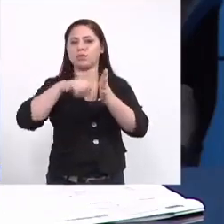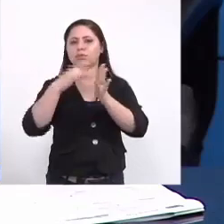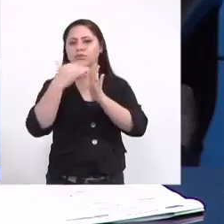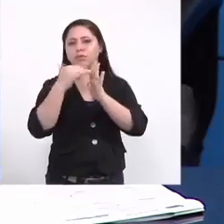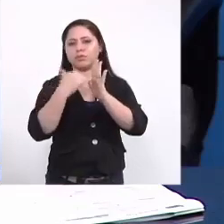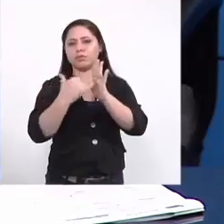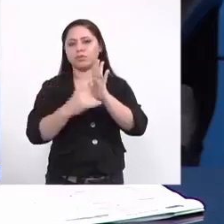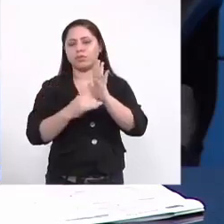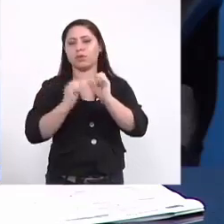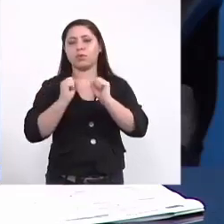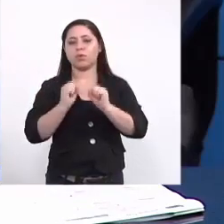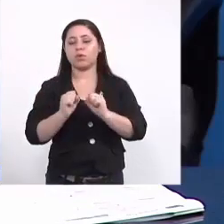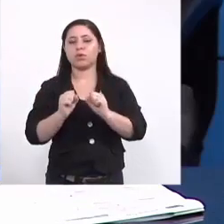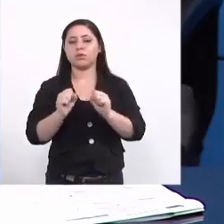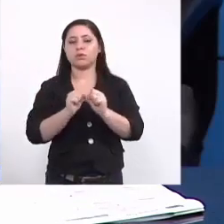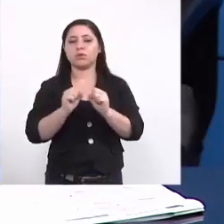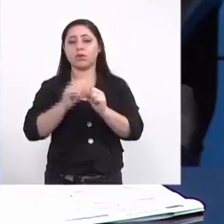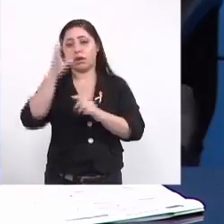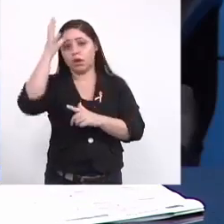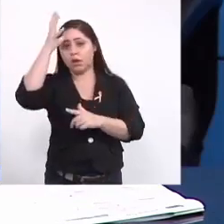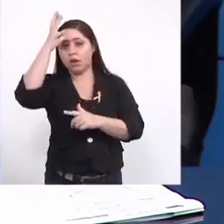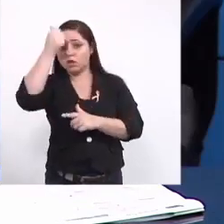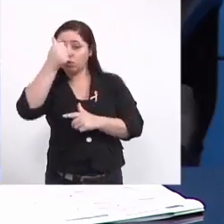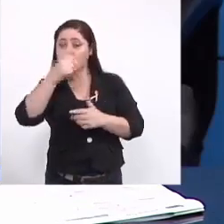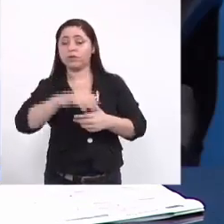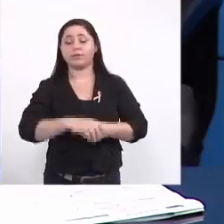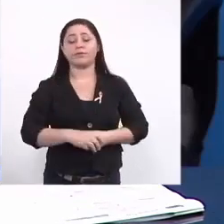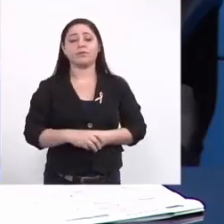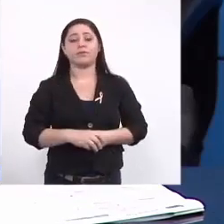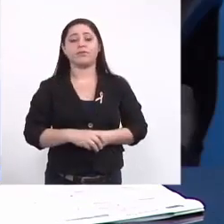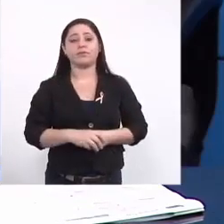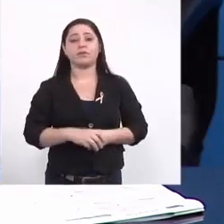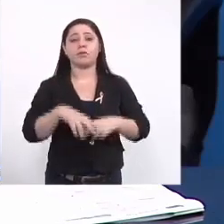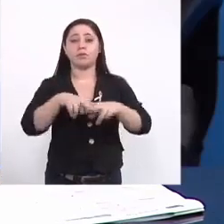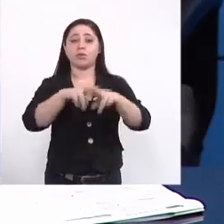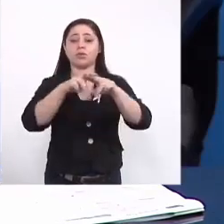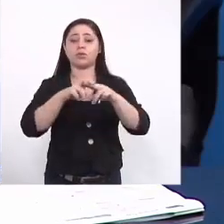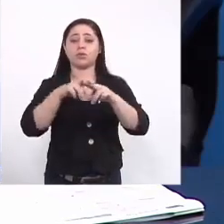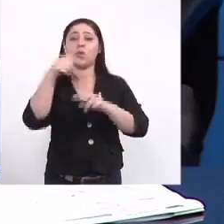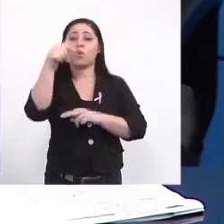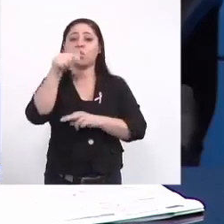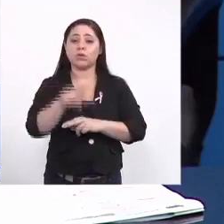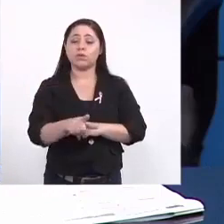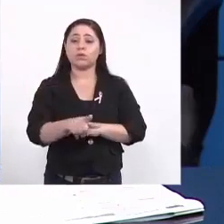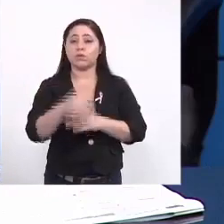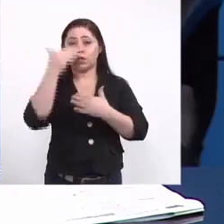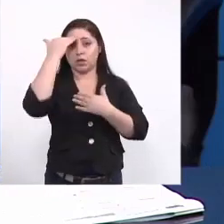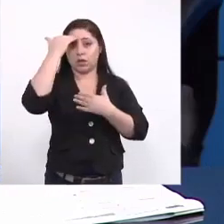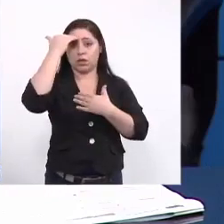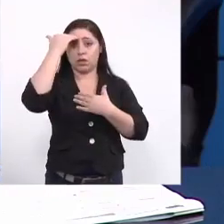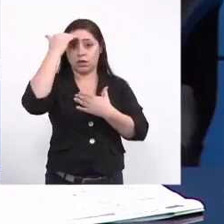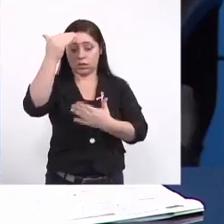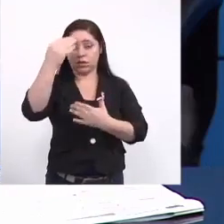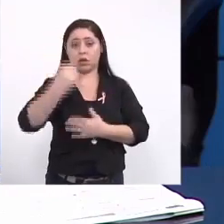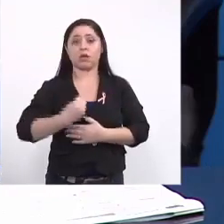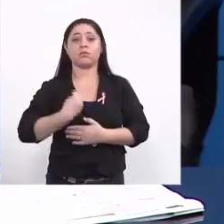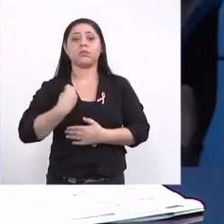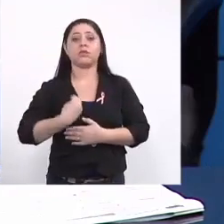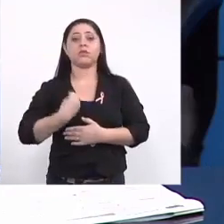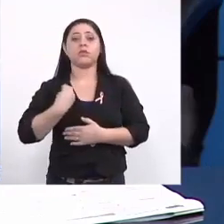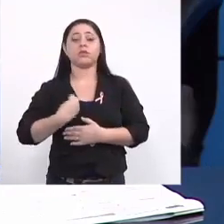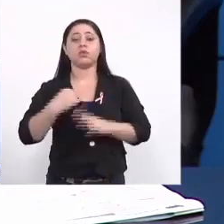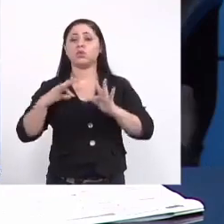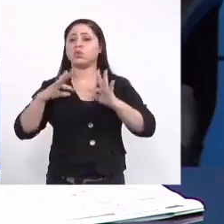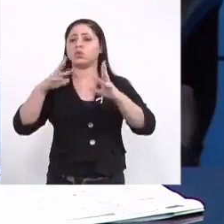nós possamos ter resultados então mais uma vez agradecer aqui a presença de